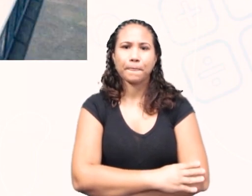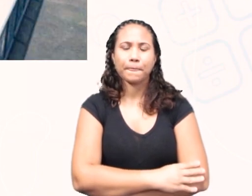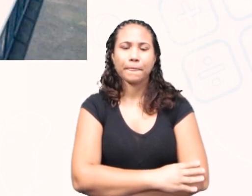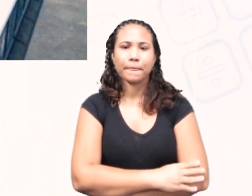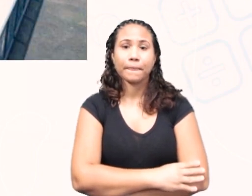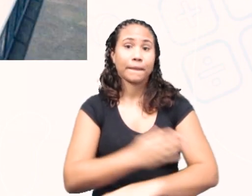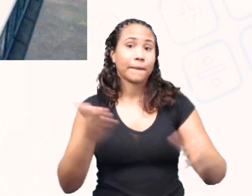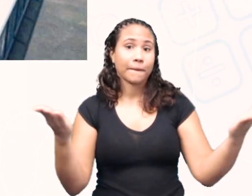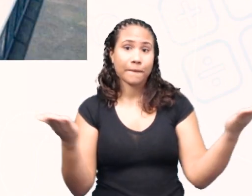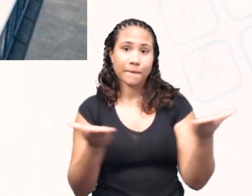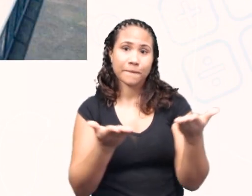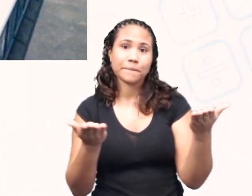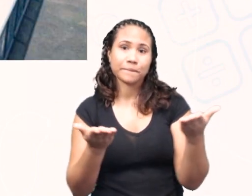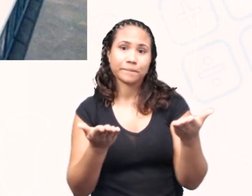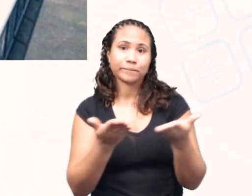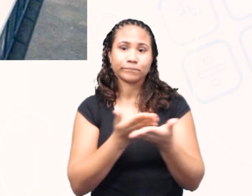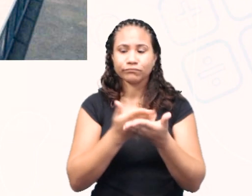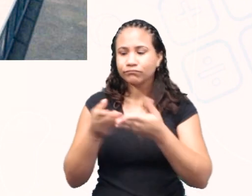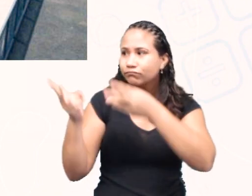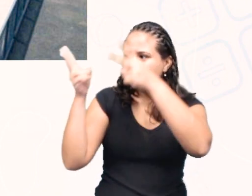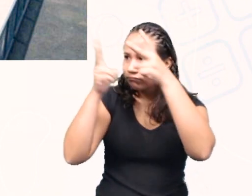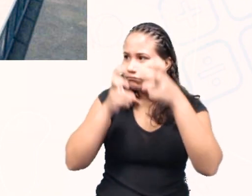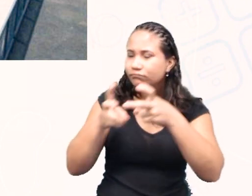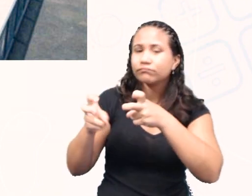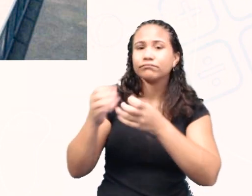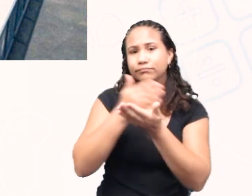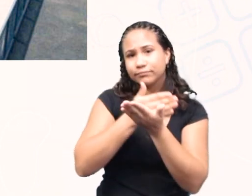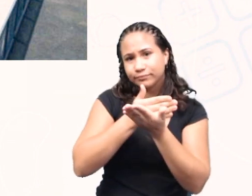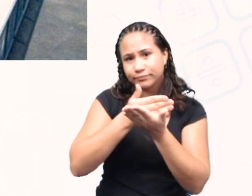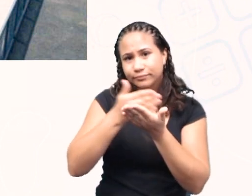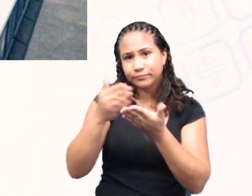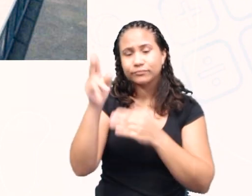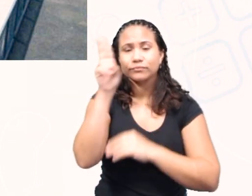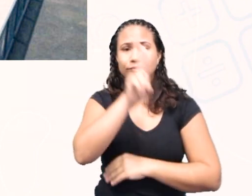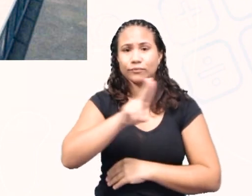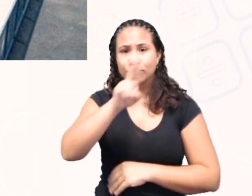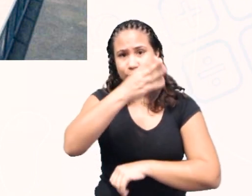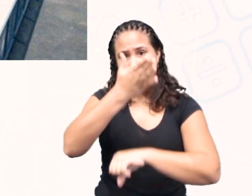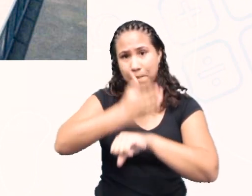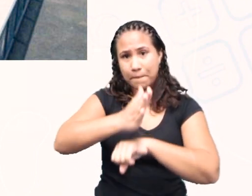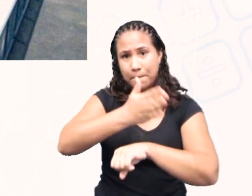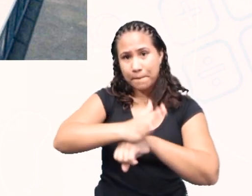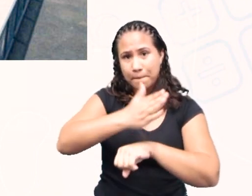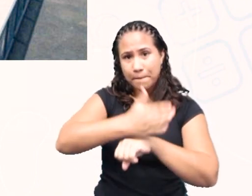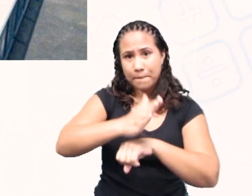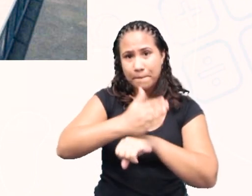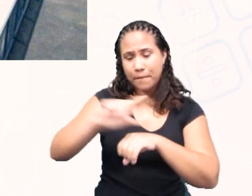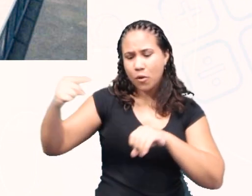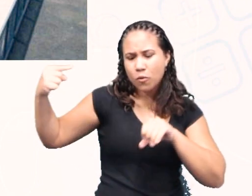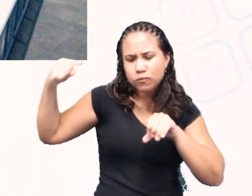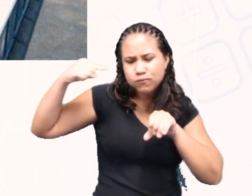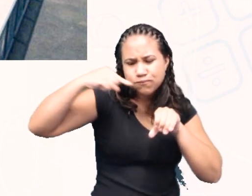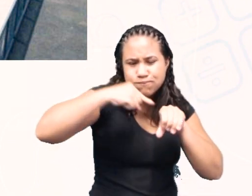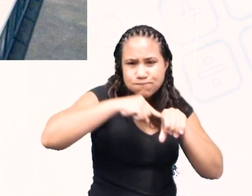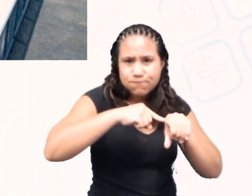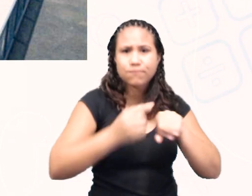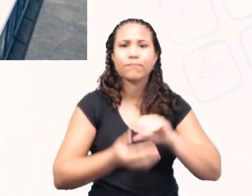Agora, nós vamos observar a utilização prática do princípio do parafuso.